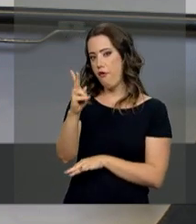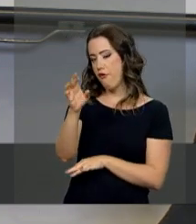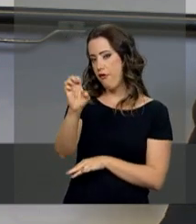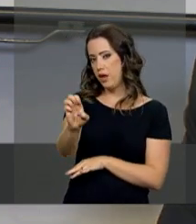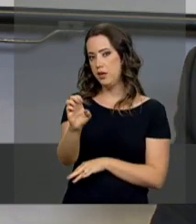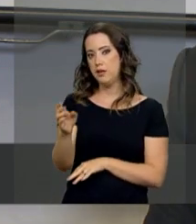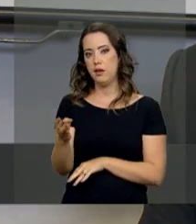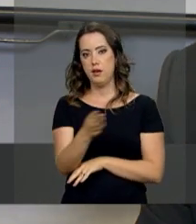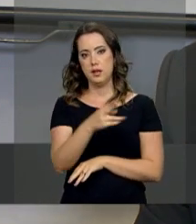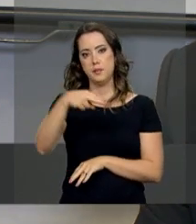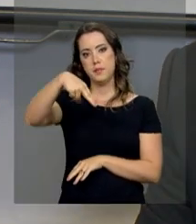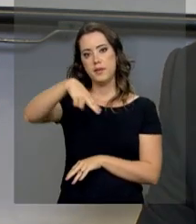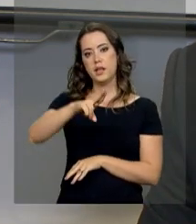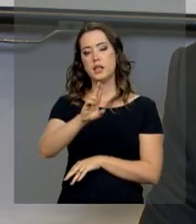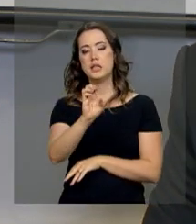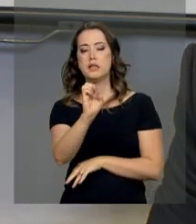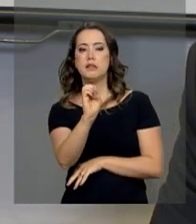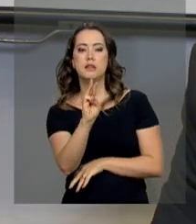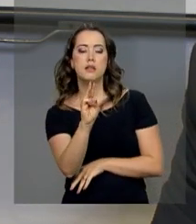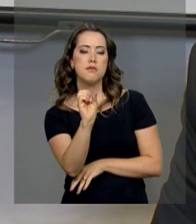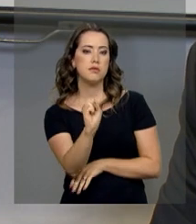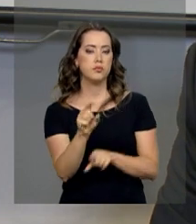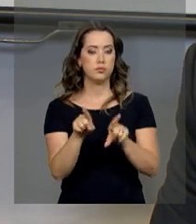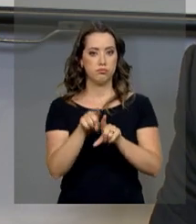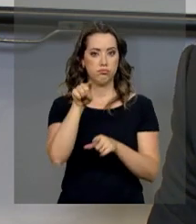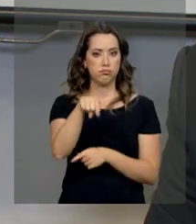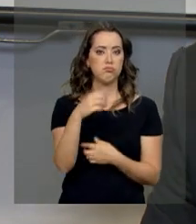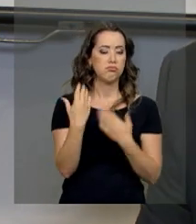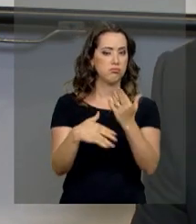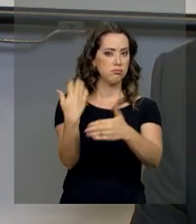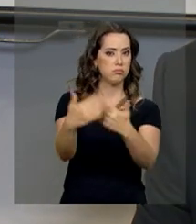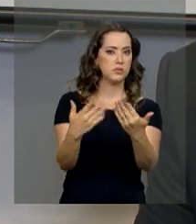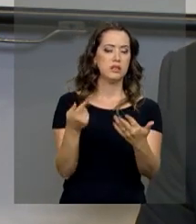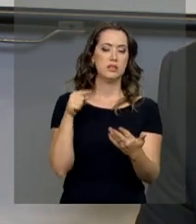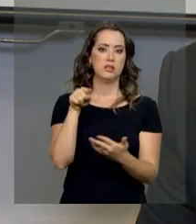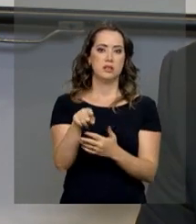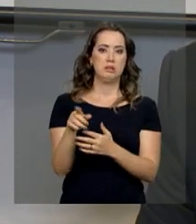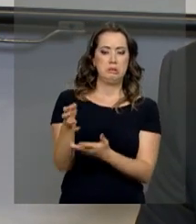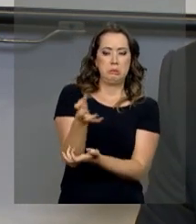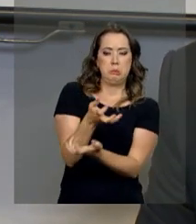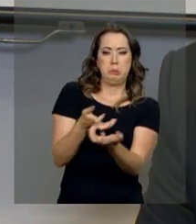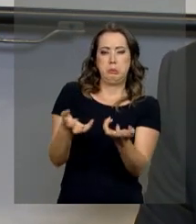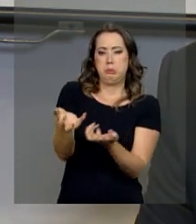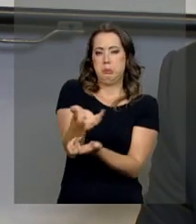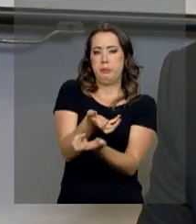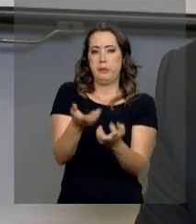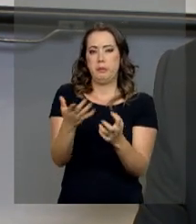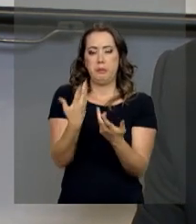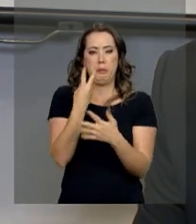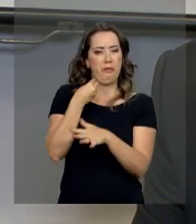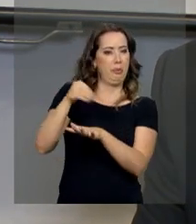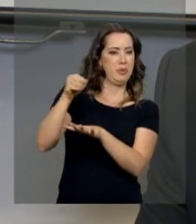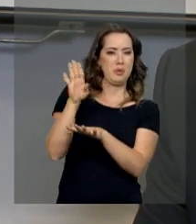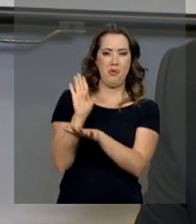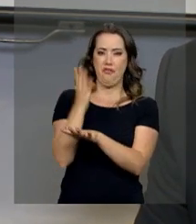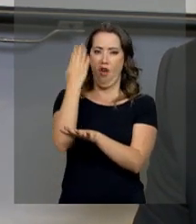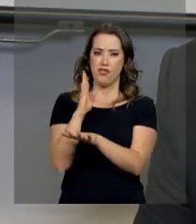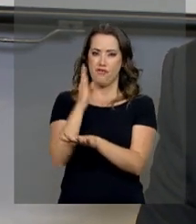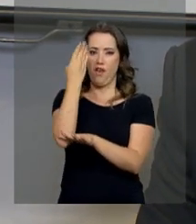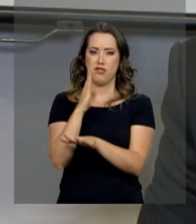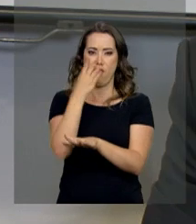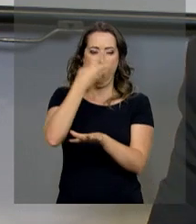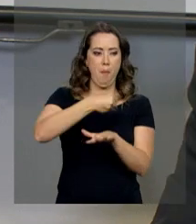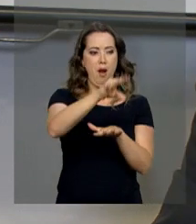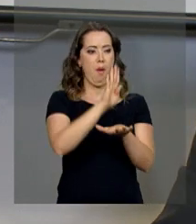o efeito de turbar, de desinformar, de criar